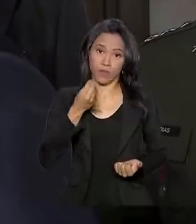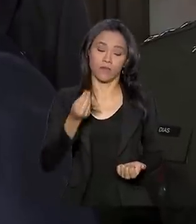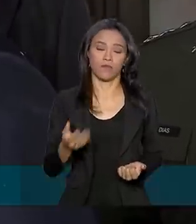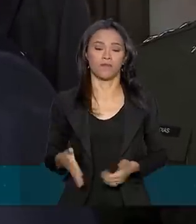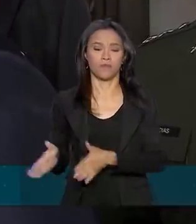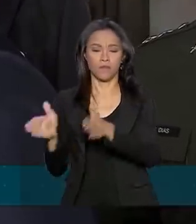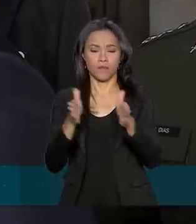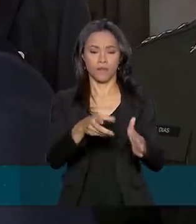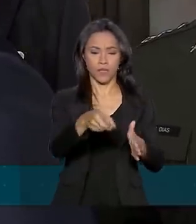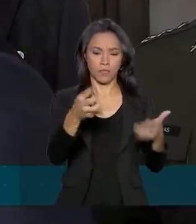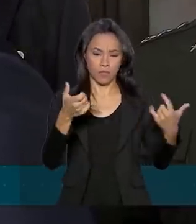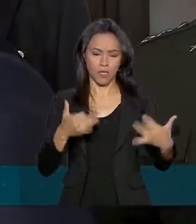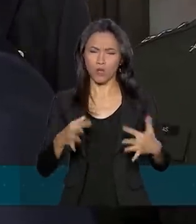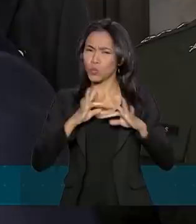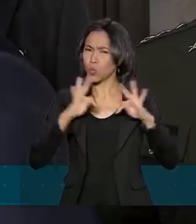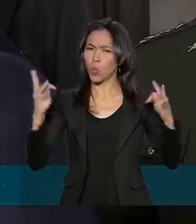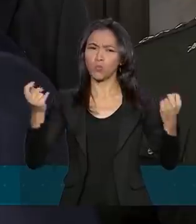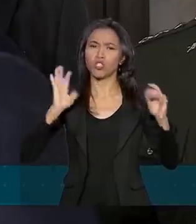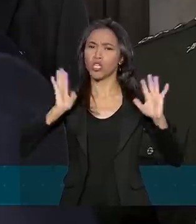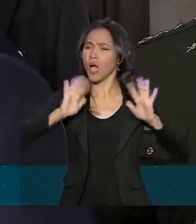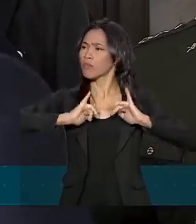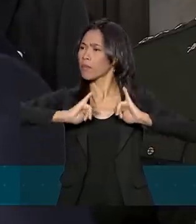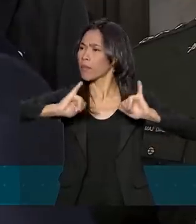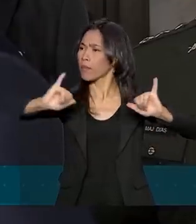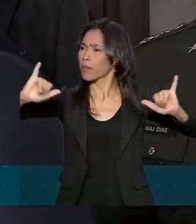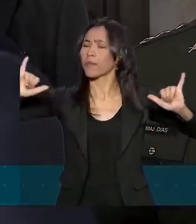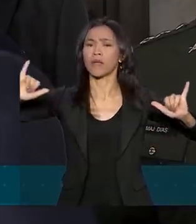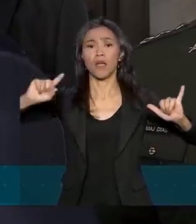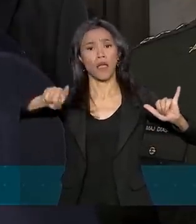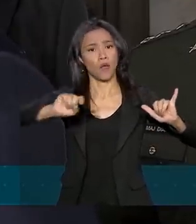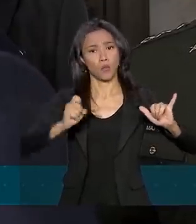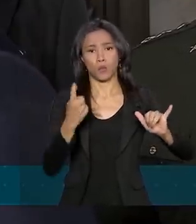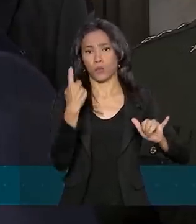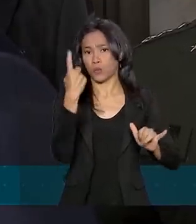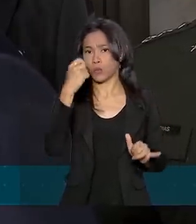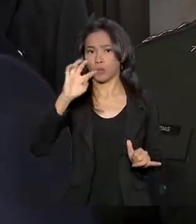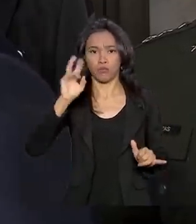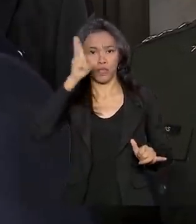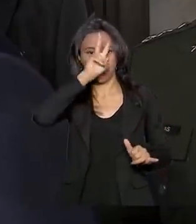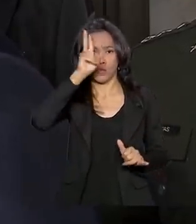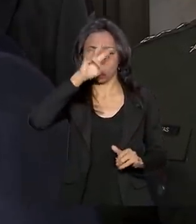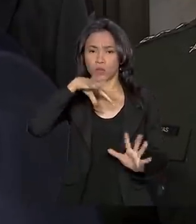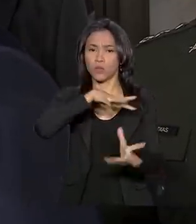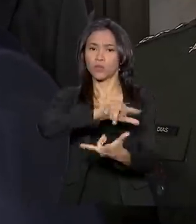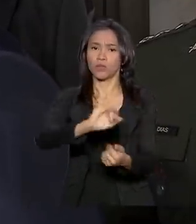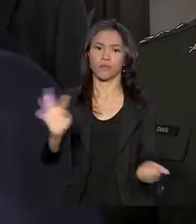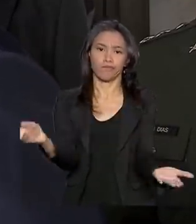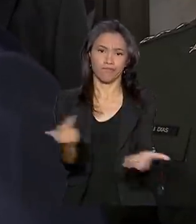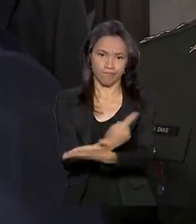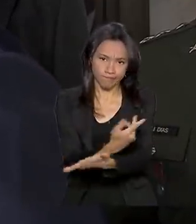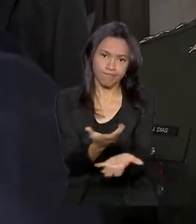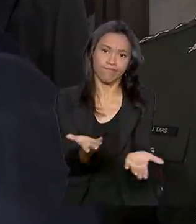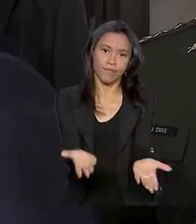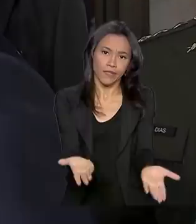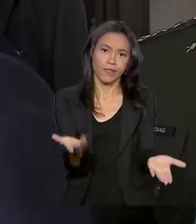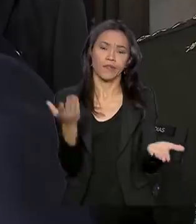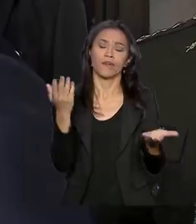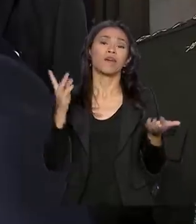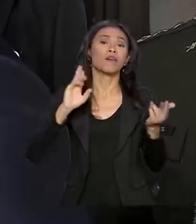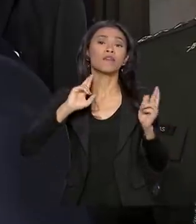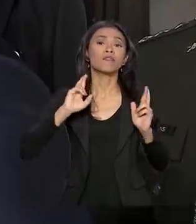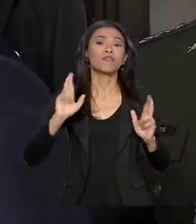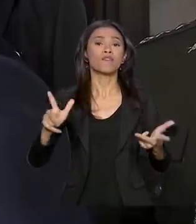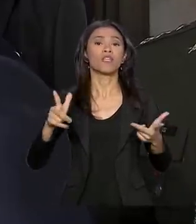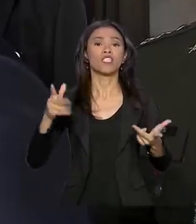acionado. É um caso único na história do mundo, não temos notícia. É diferente daquelas